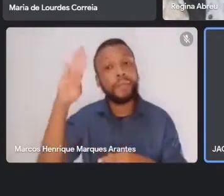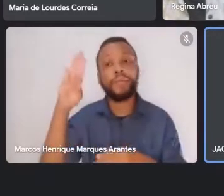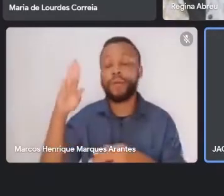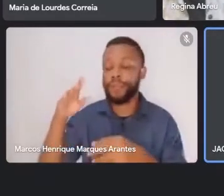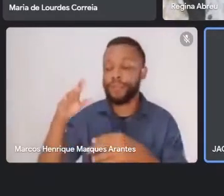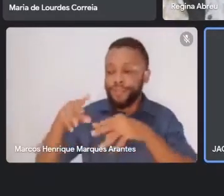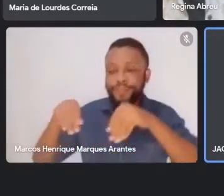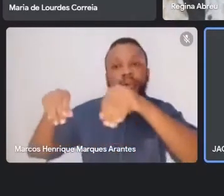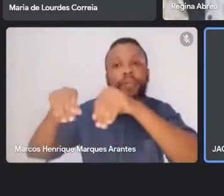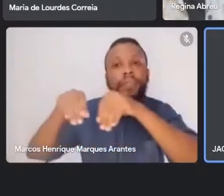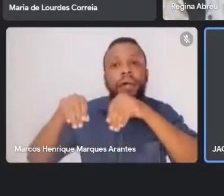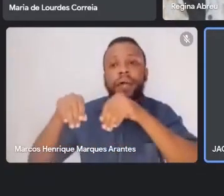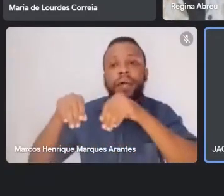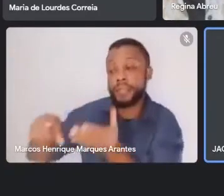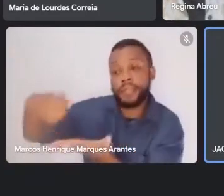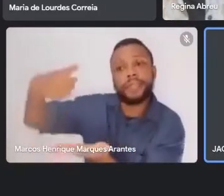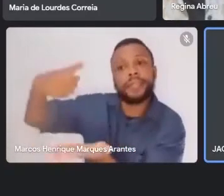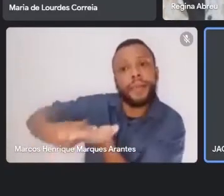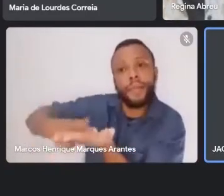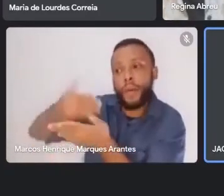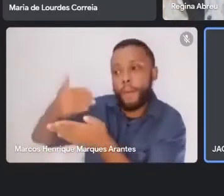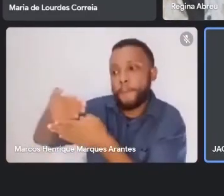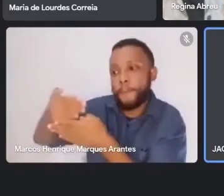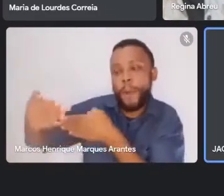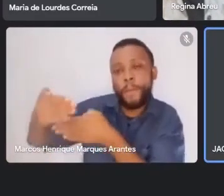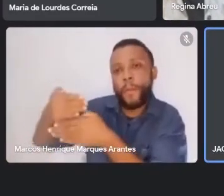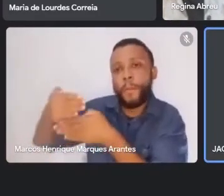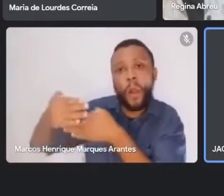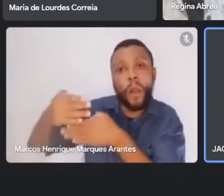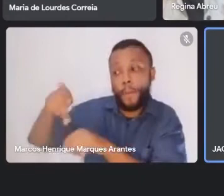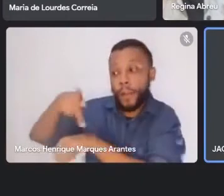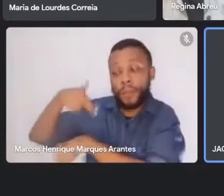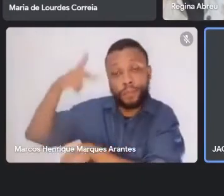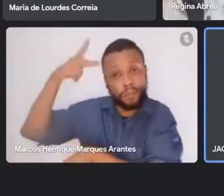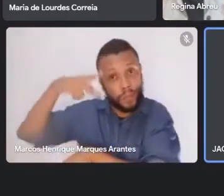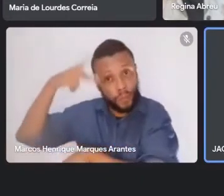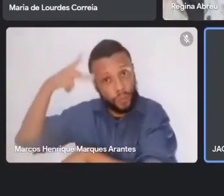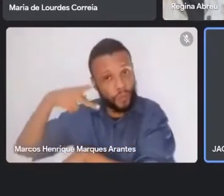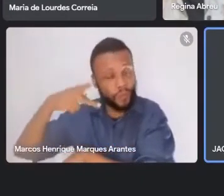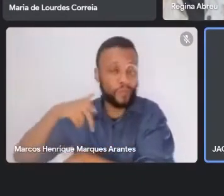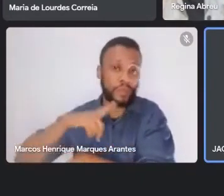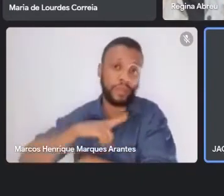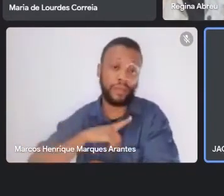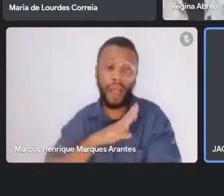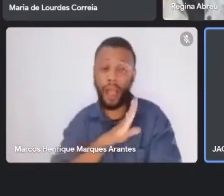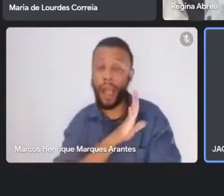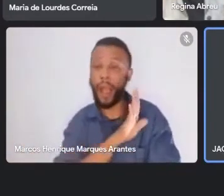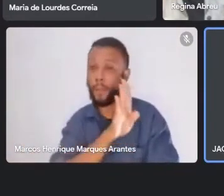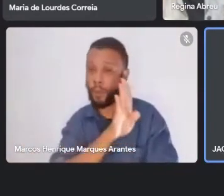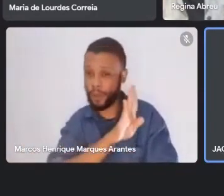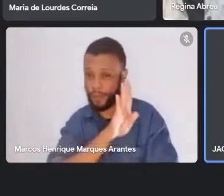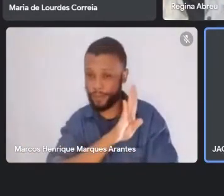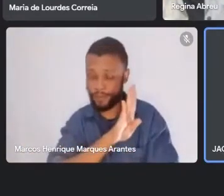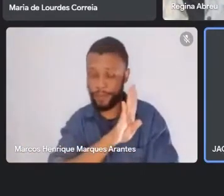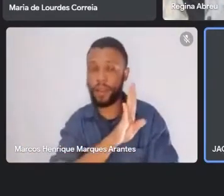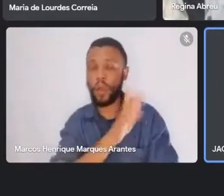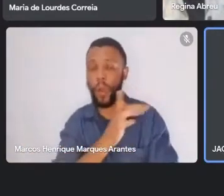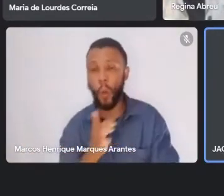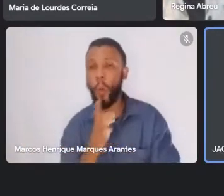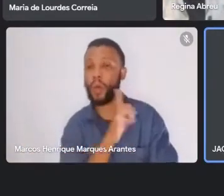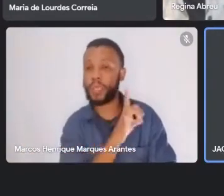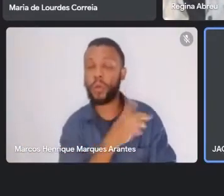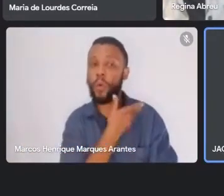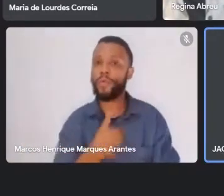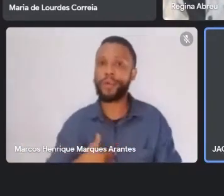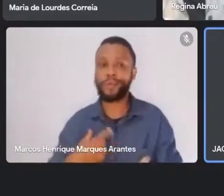a fronteira com Bolívia foi definida por uma série de sucessos que envolveram, inclusive, o Plástico de